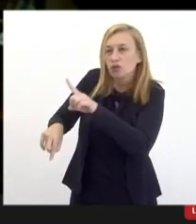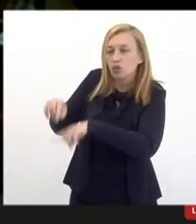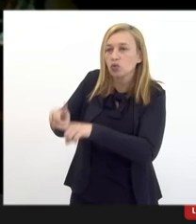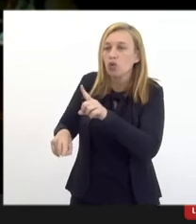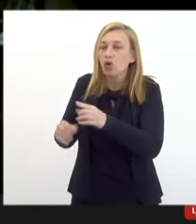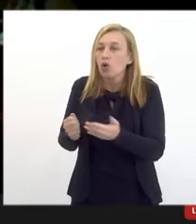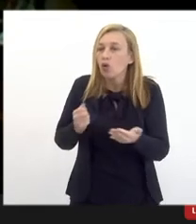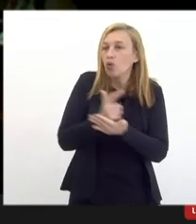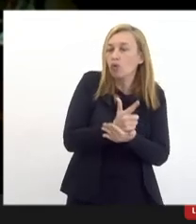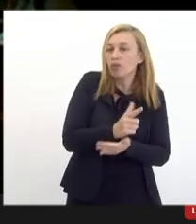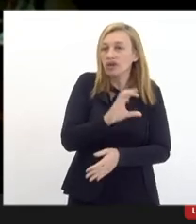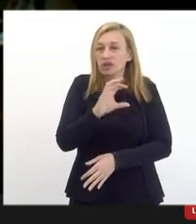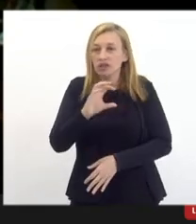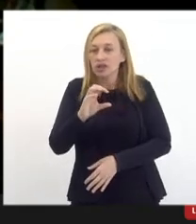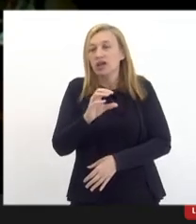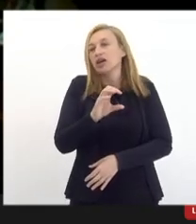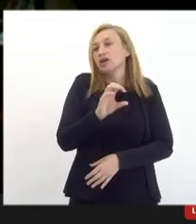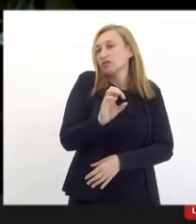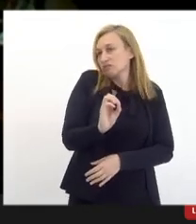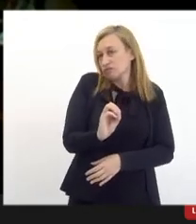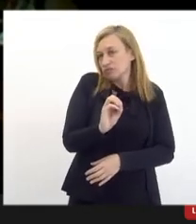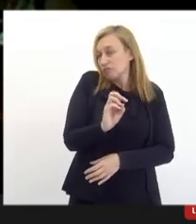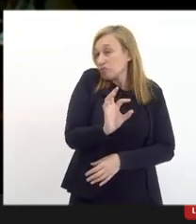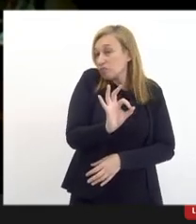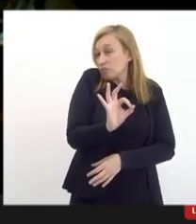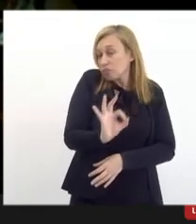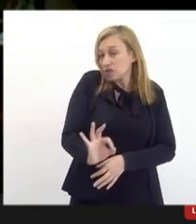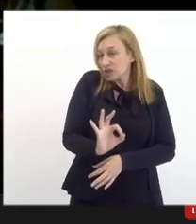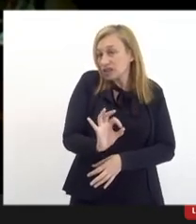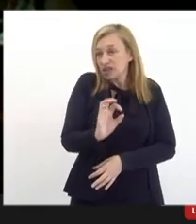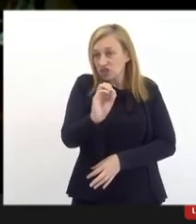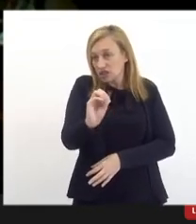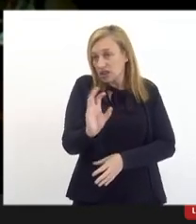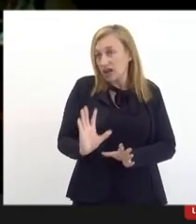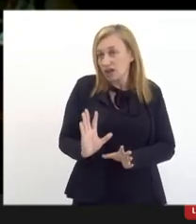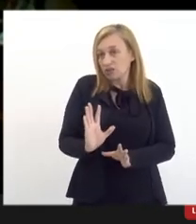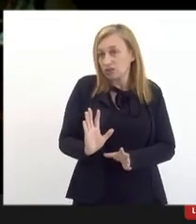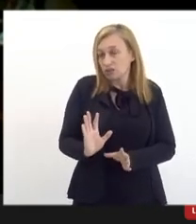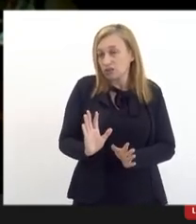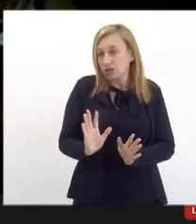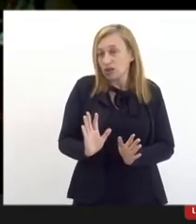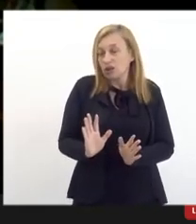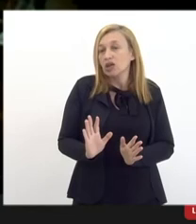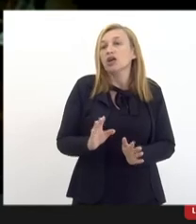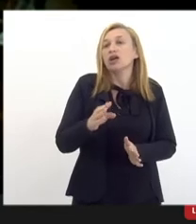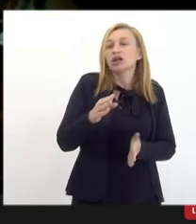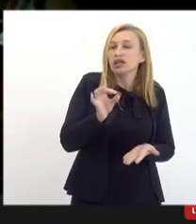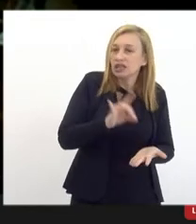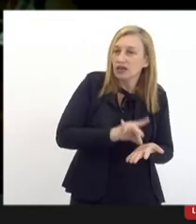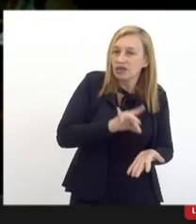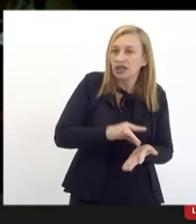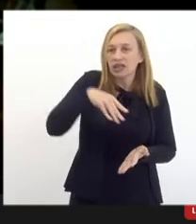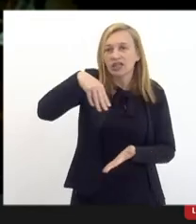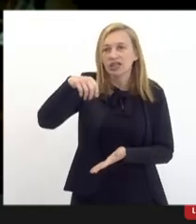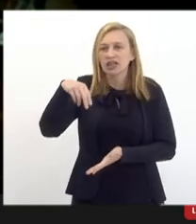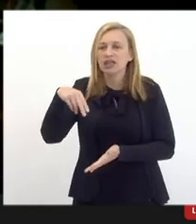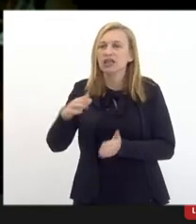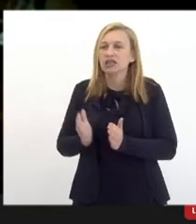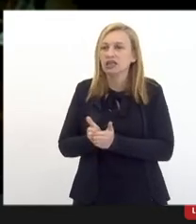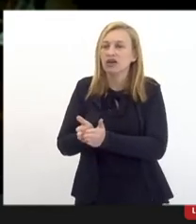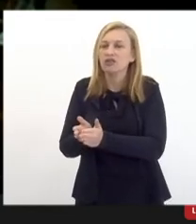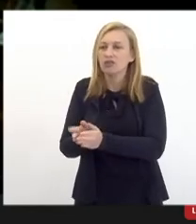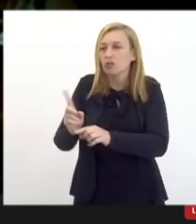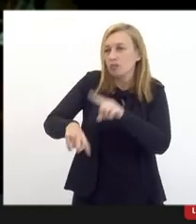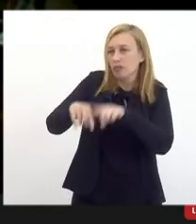,100 e aí os fornecedores de nave e peças não tem nenhum benefício e na verdade nave e peças é mais de 30% do valor